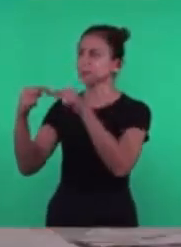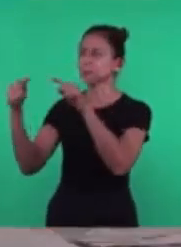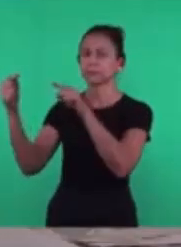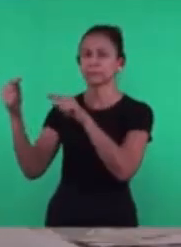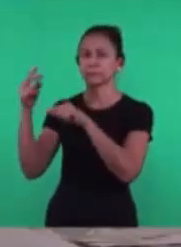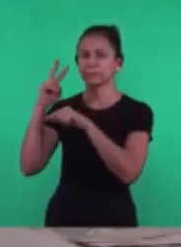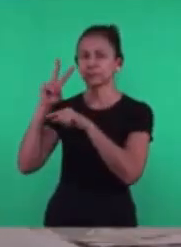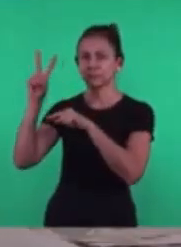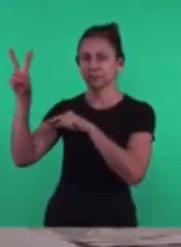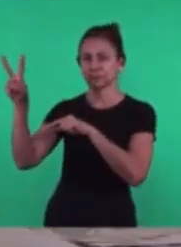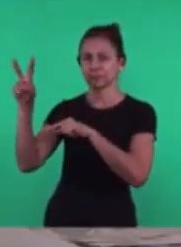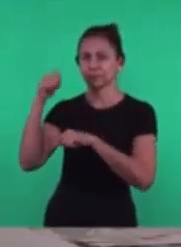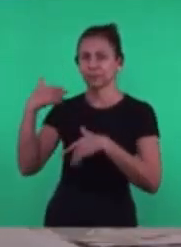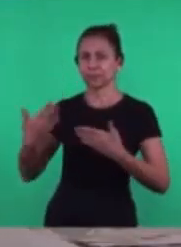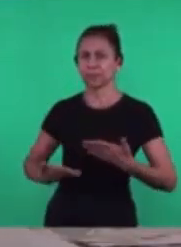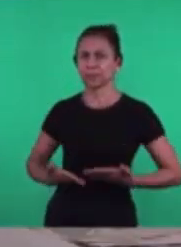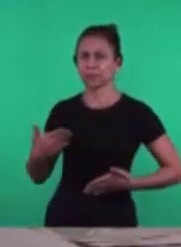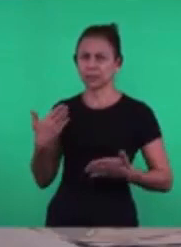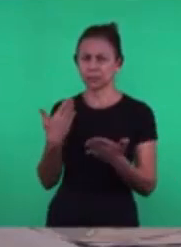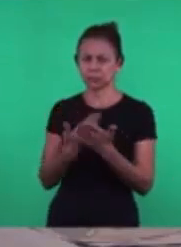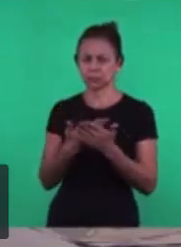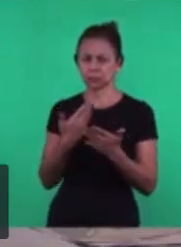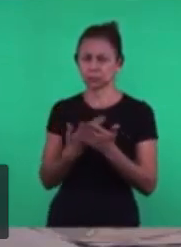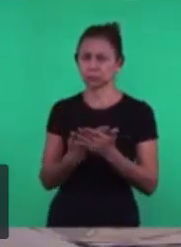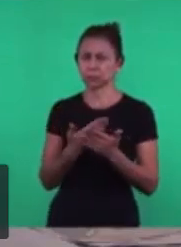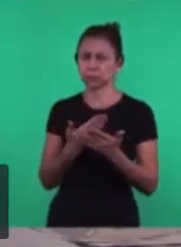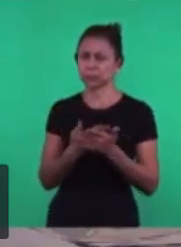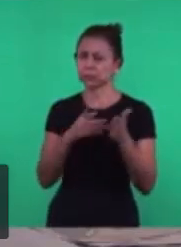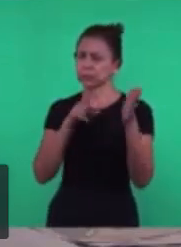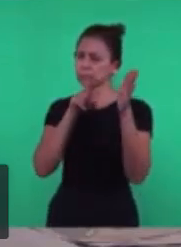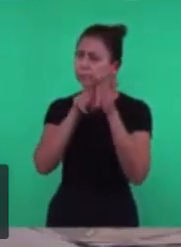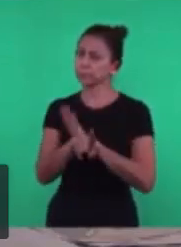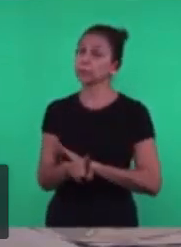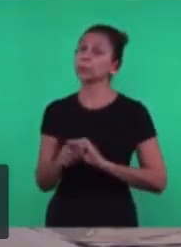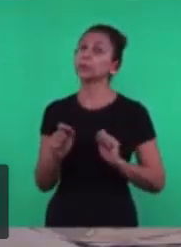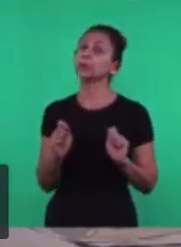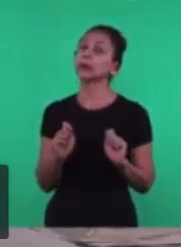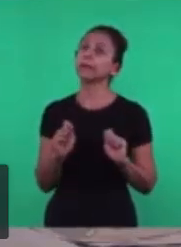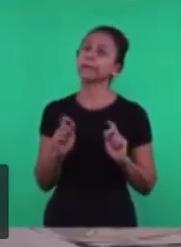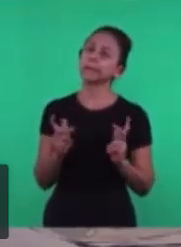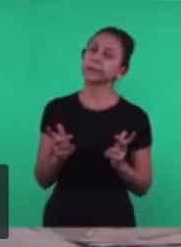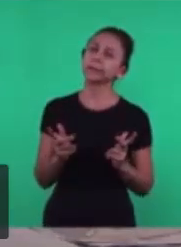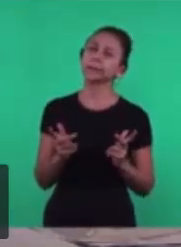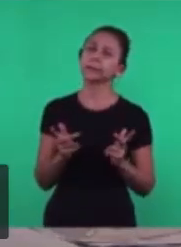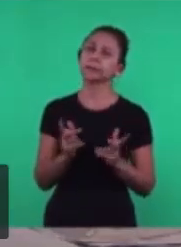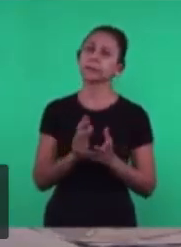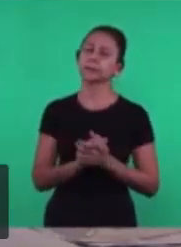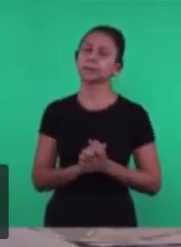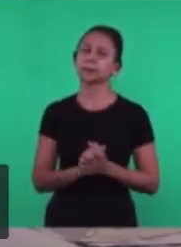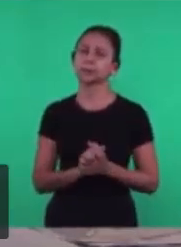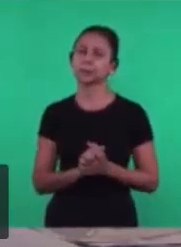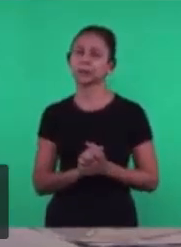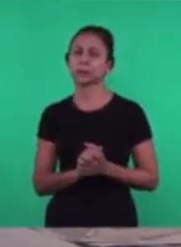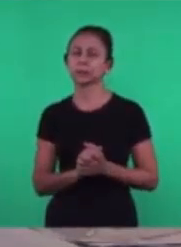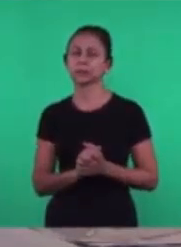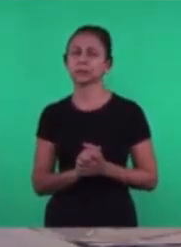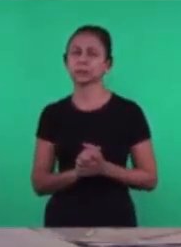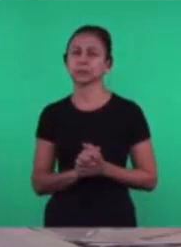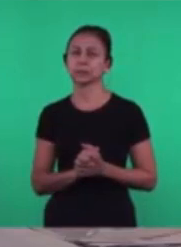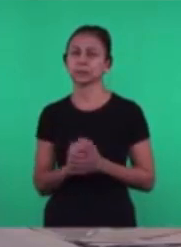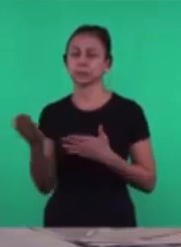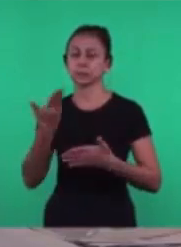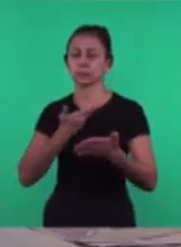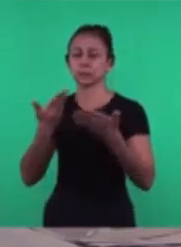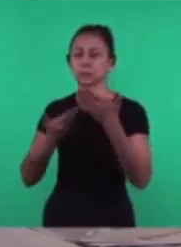senhoras As irmãs escorreram sobre a pergunta E elas puderam fazer a moderação do trabalho Entre as